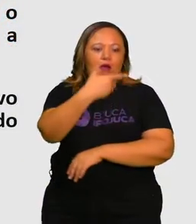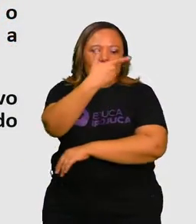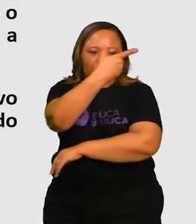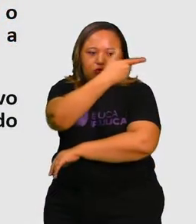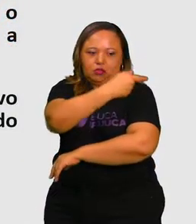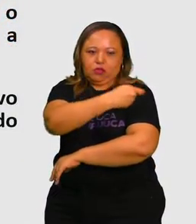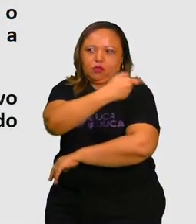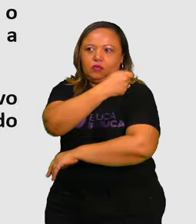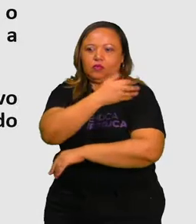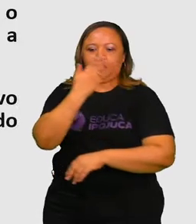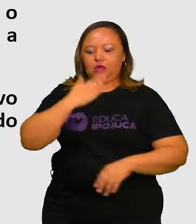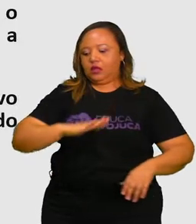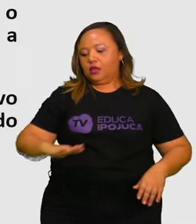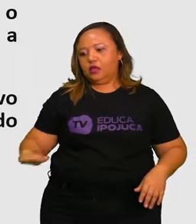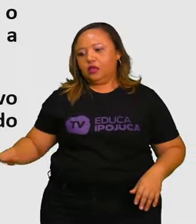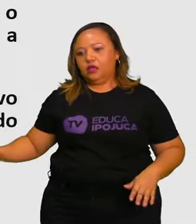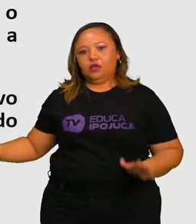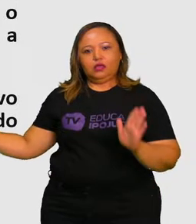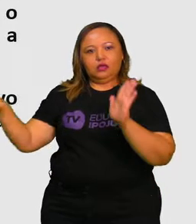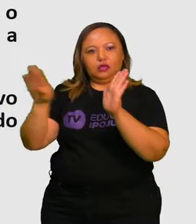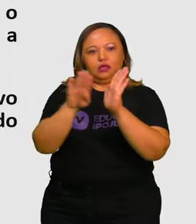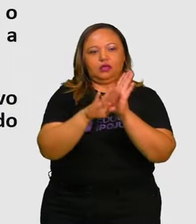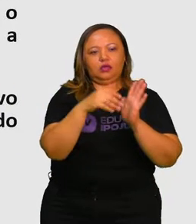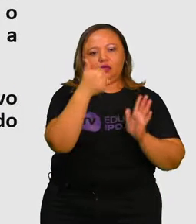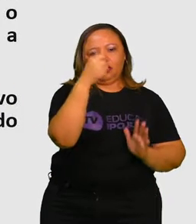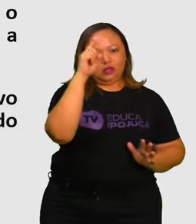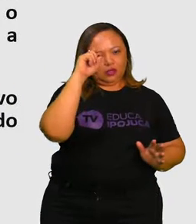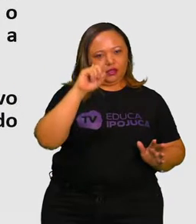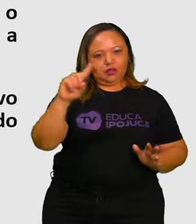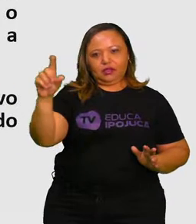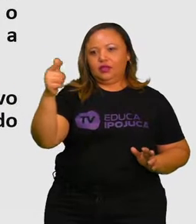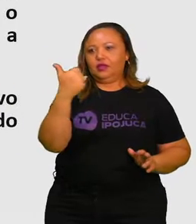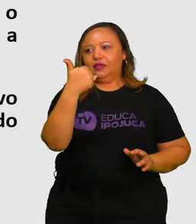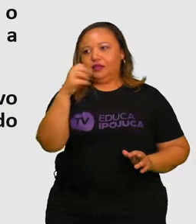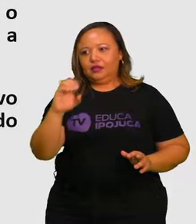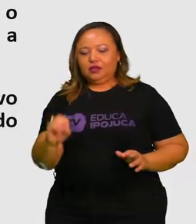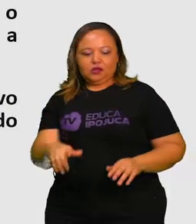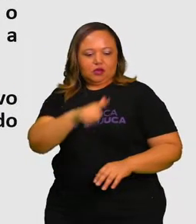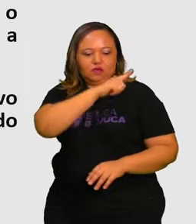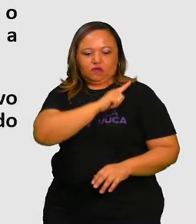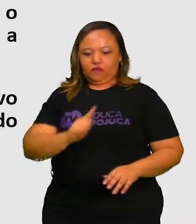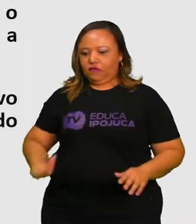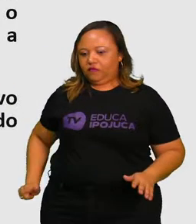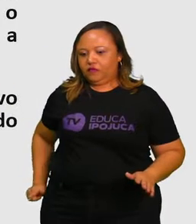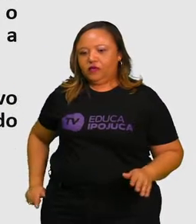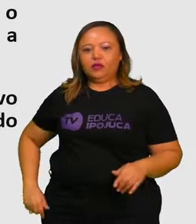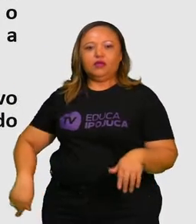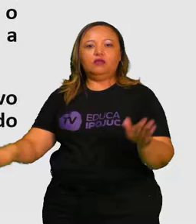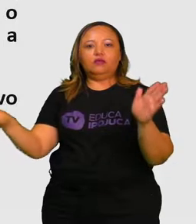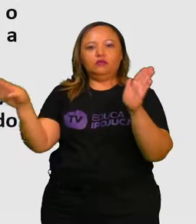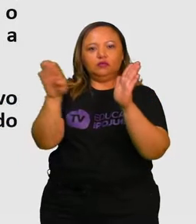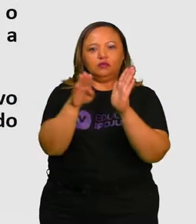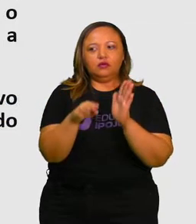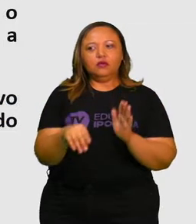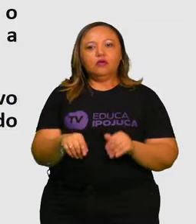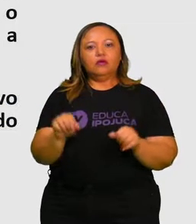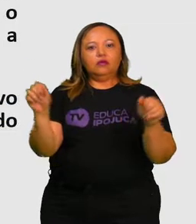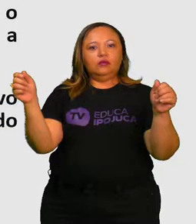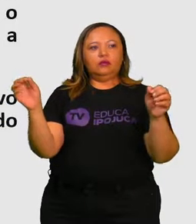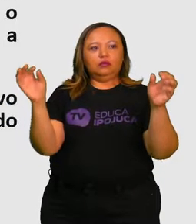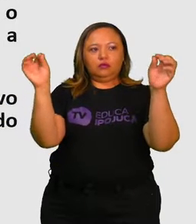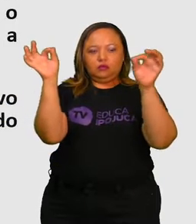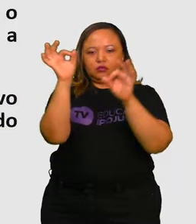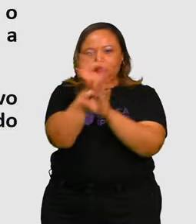infantil chegam dia 10, mas o governo ainda não fechou o cronograma. Por Correio Brasiliense,